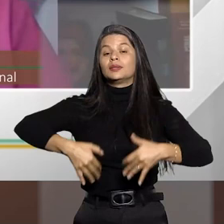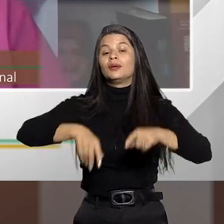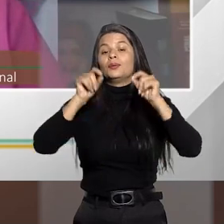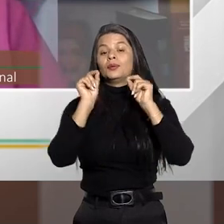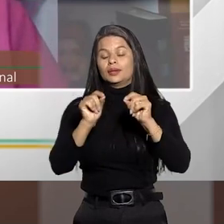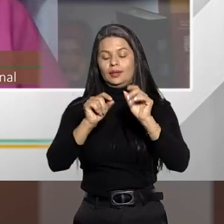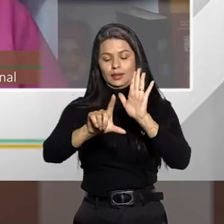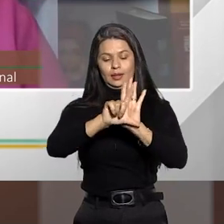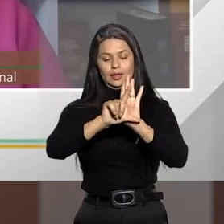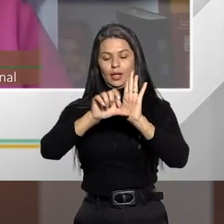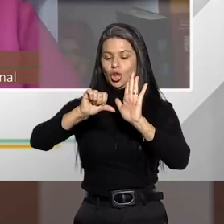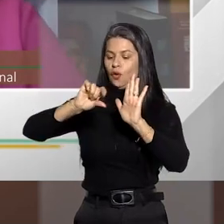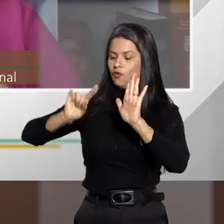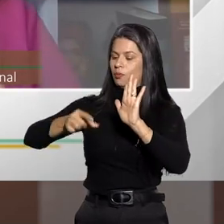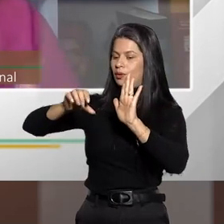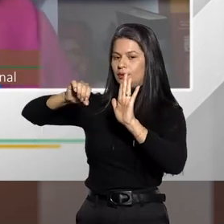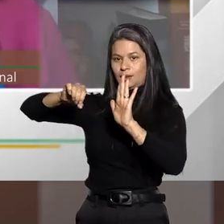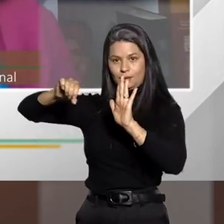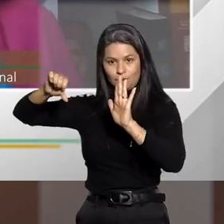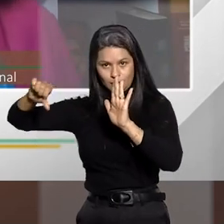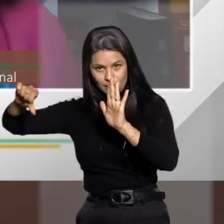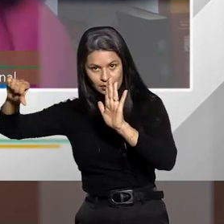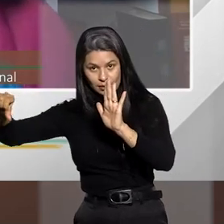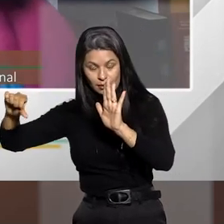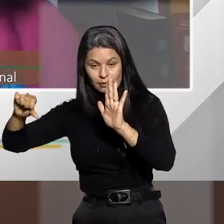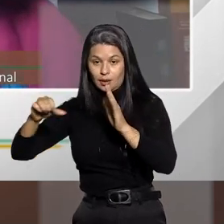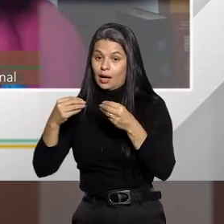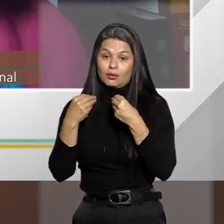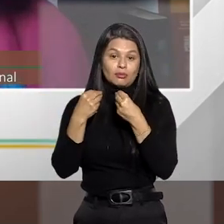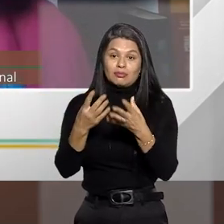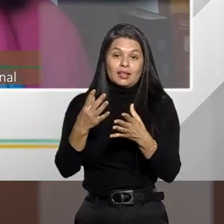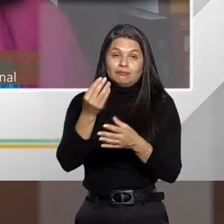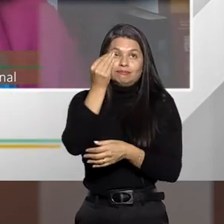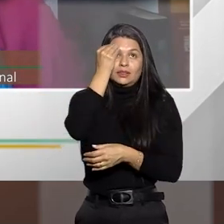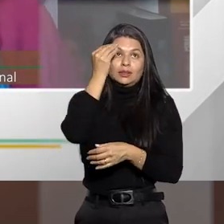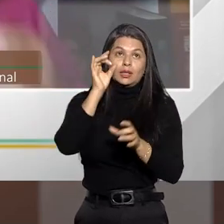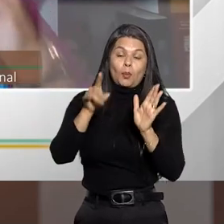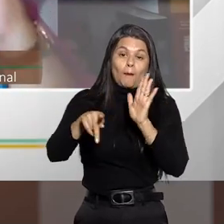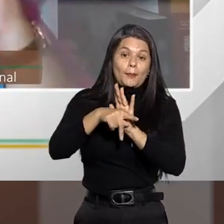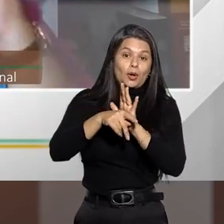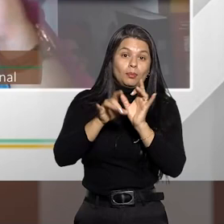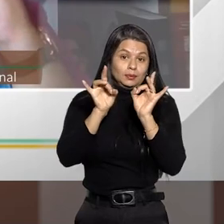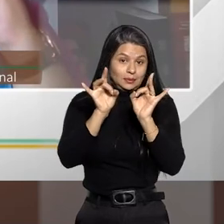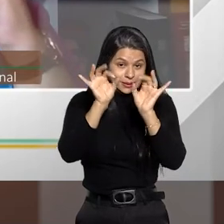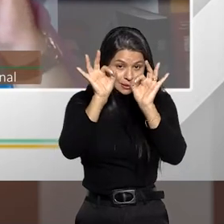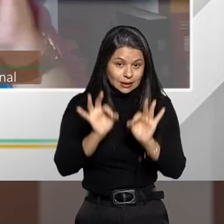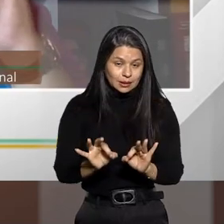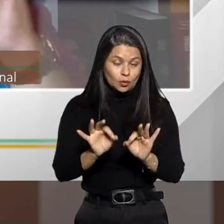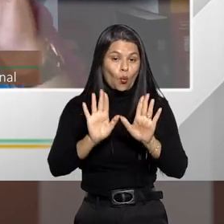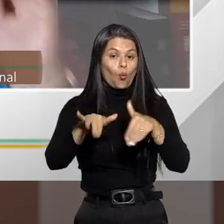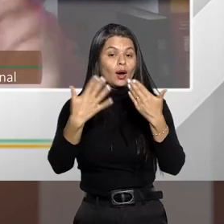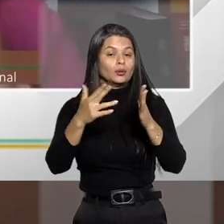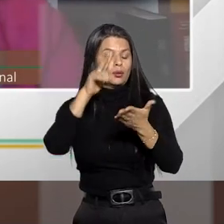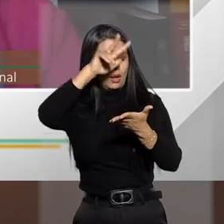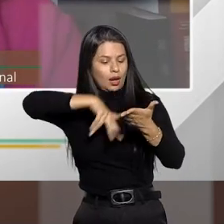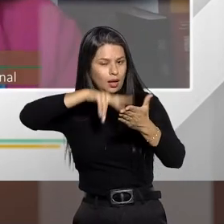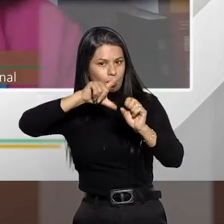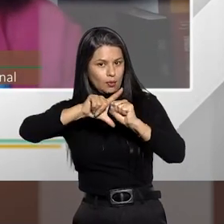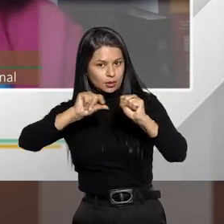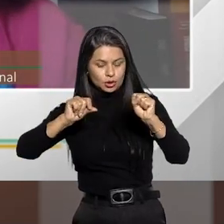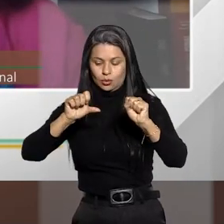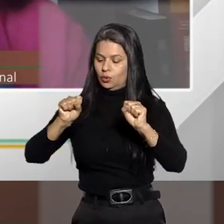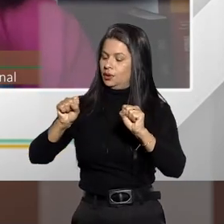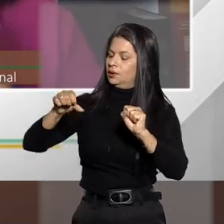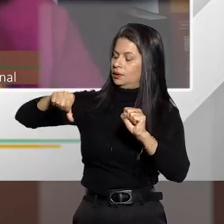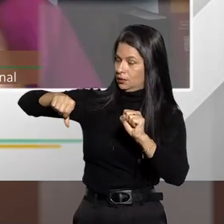Lei 9.099, ela não dá a entender exatamente isso. Quando você lê o artigo 89 da Lei 9